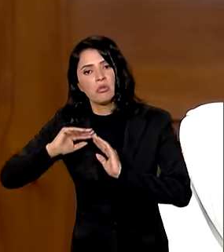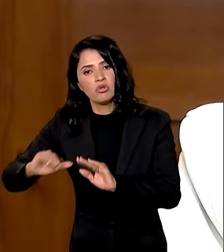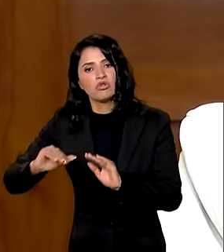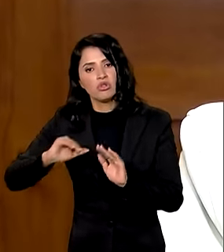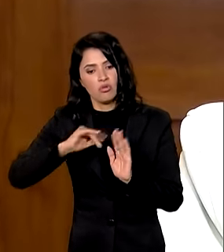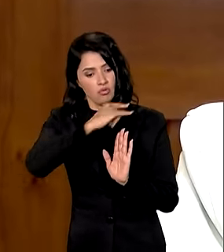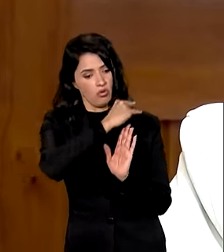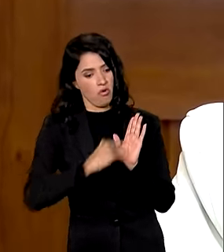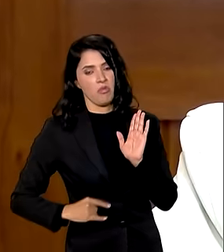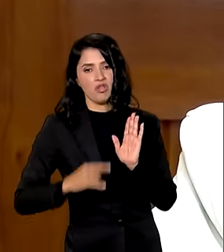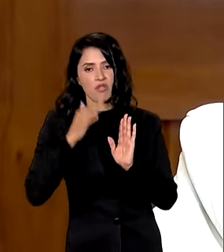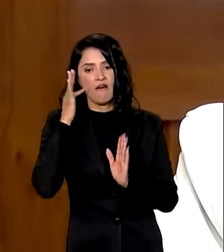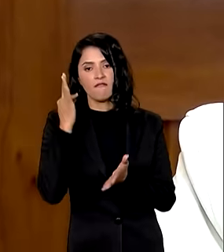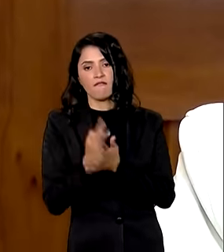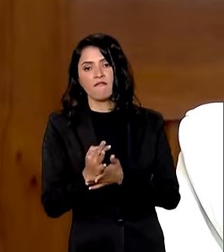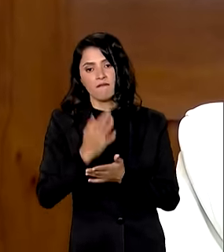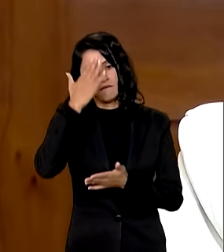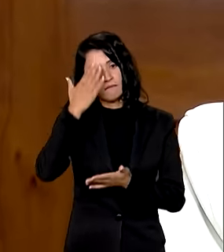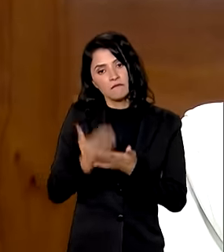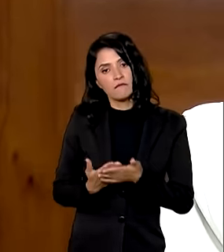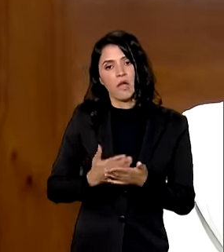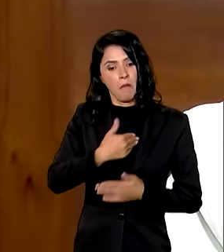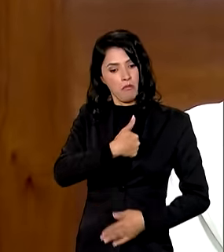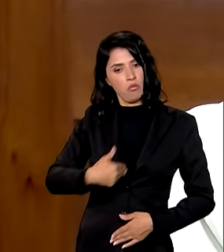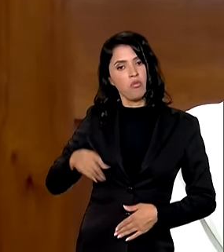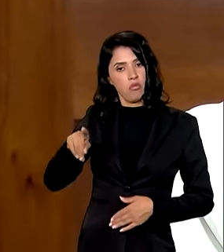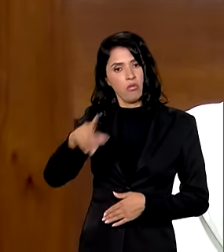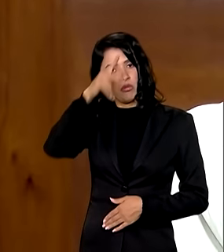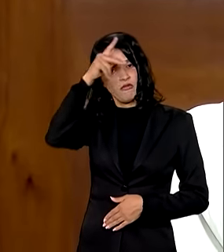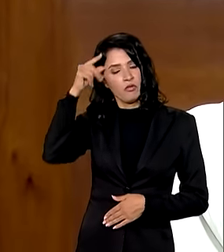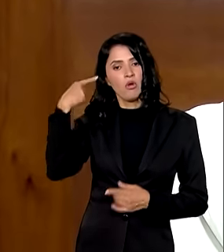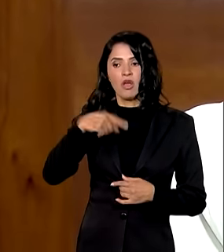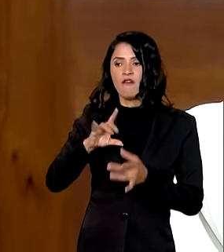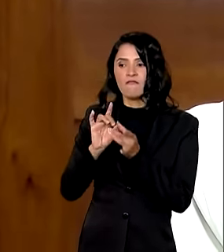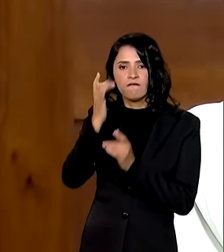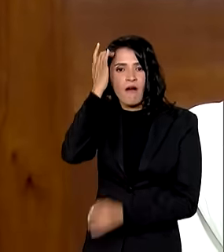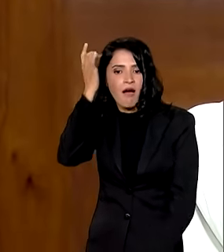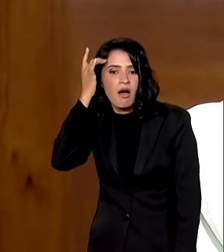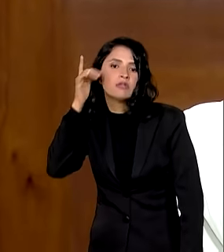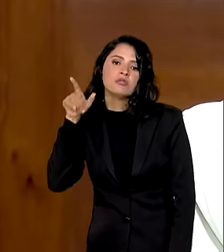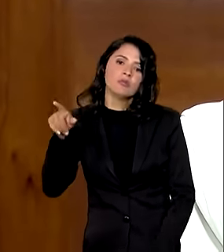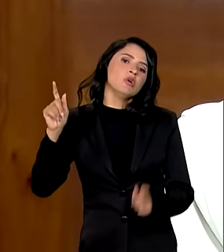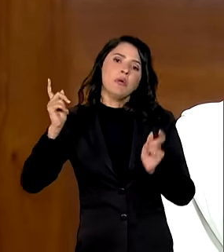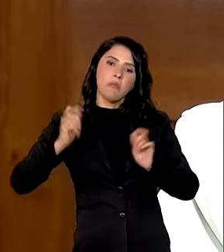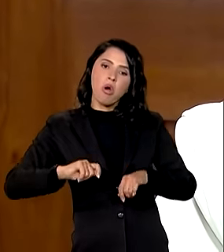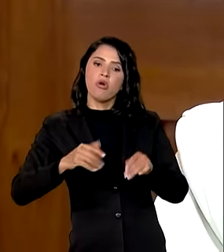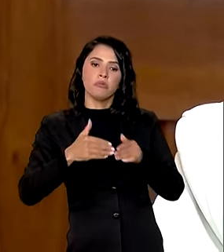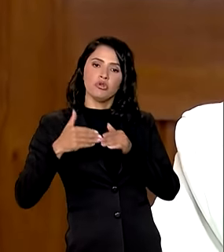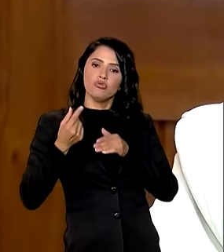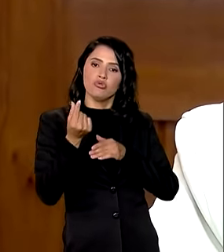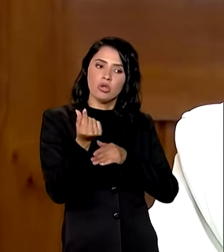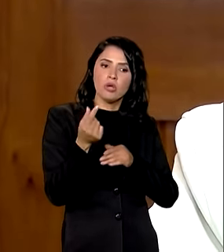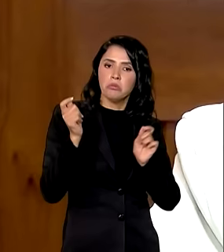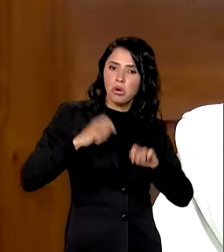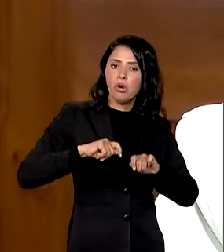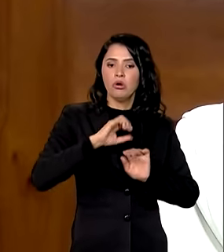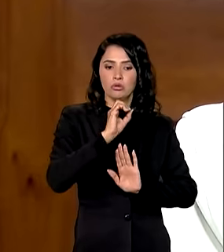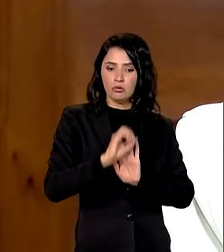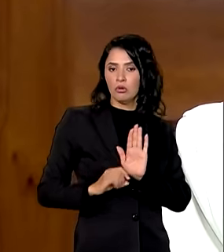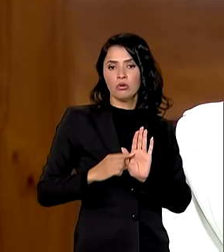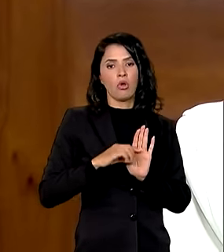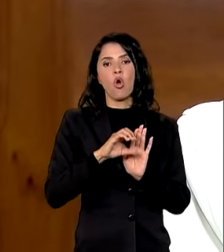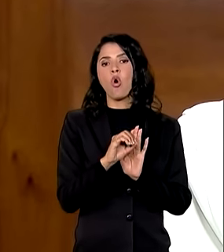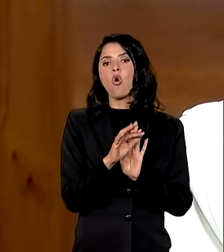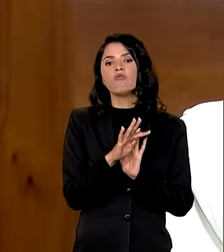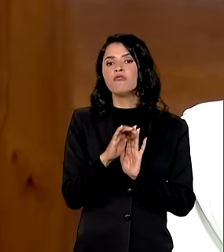fé pública da informação é a prefeitura agora a facilitou tanto que a prefeitura pode pedir um valor em dinheiro por um